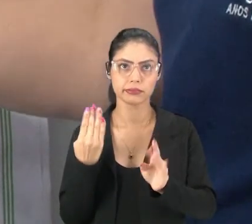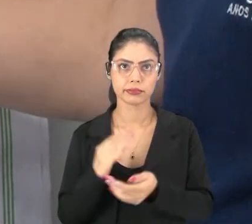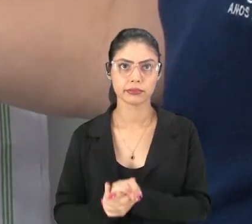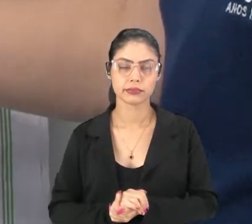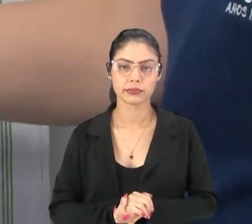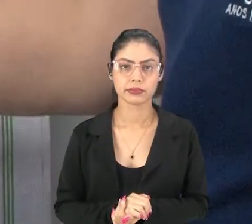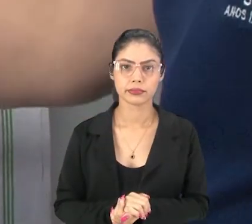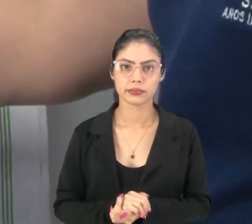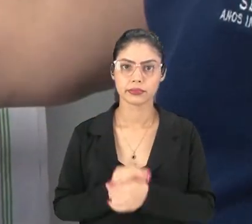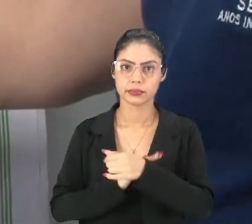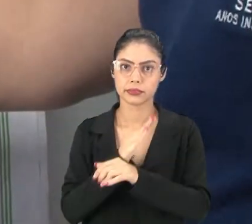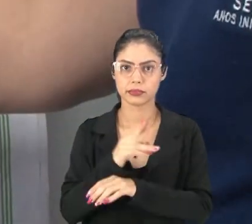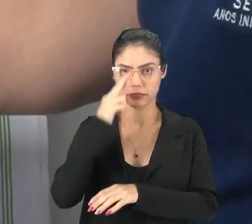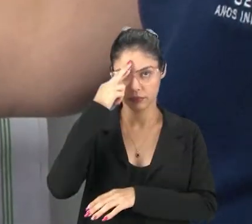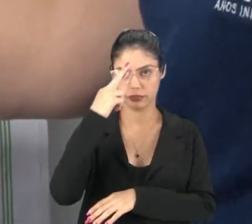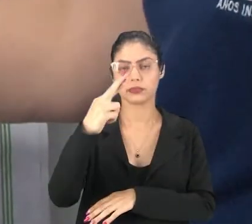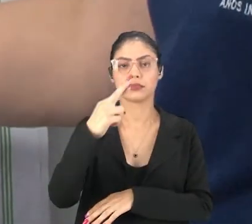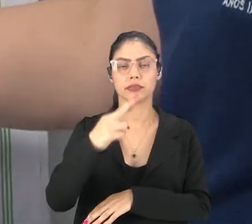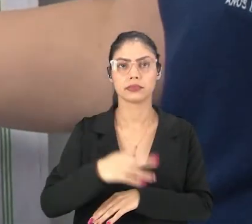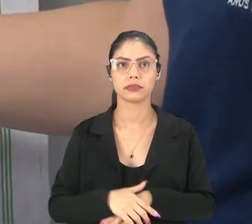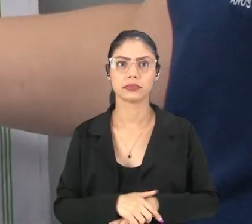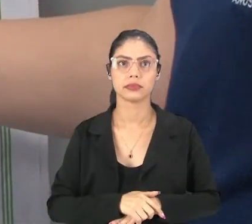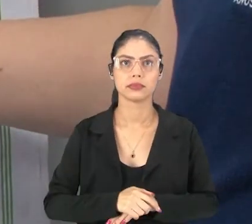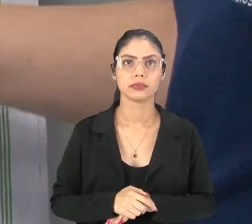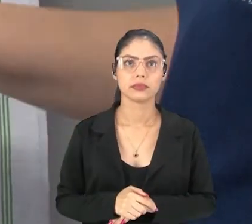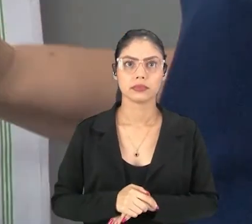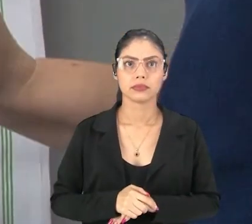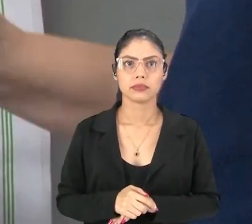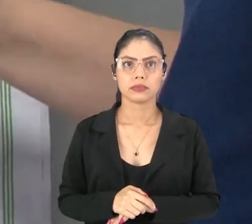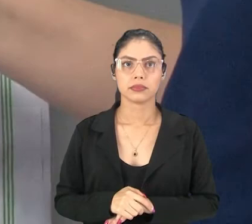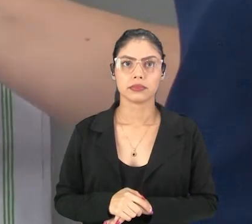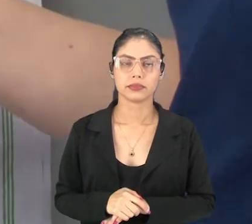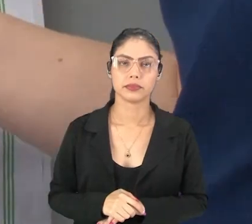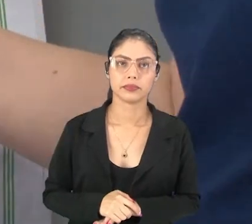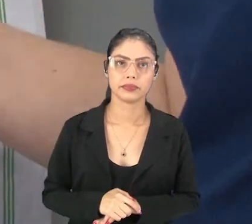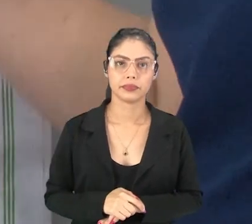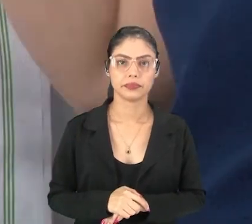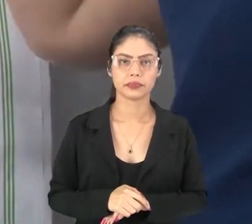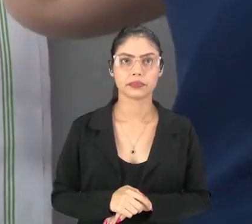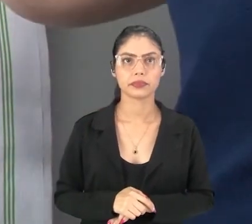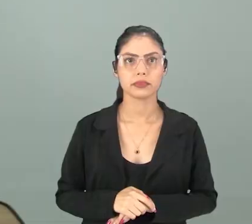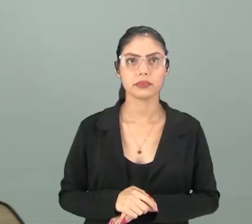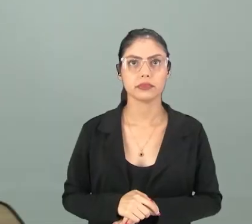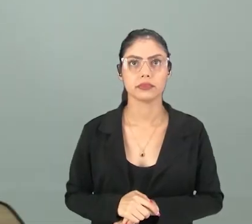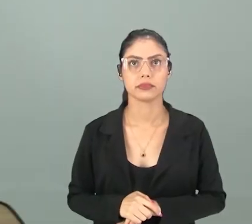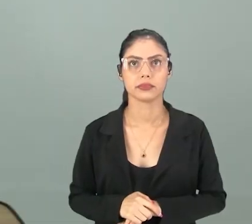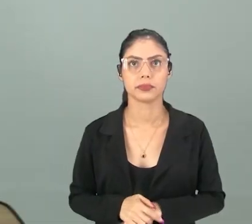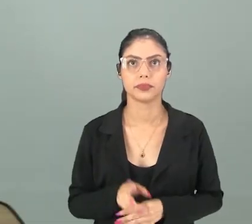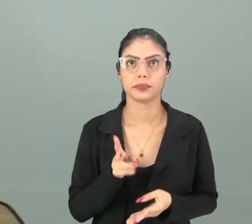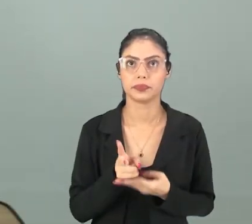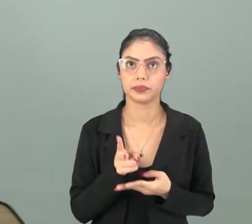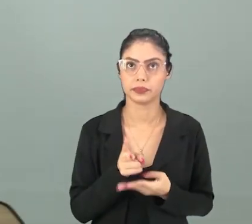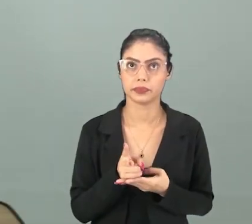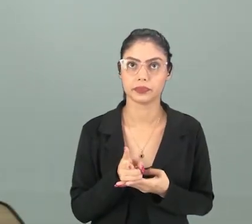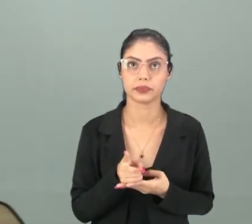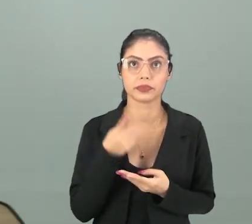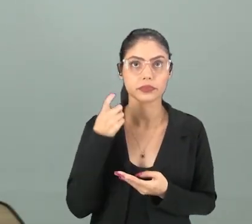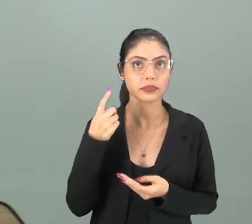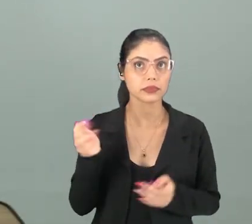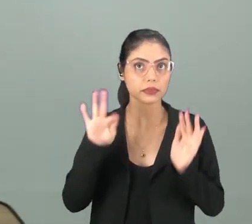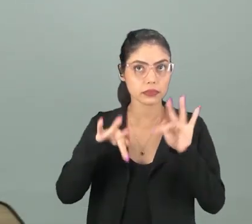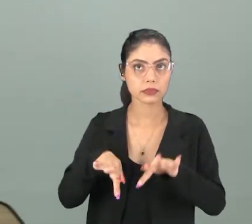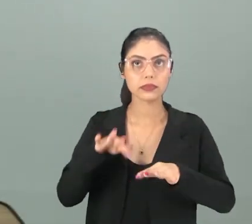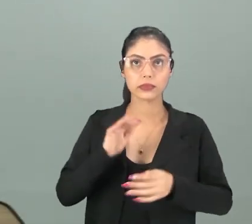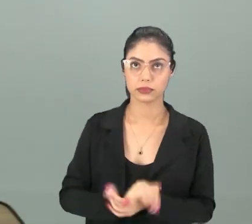Supetão Pra passar o Capetão Então, rima porque tem o mesmo som No